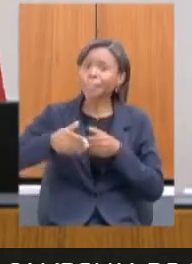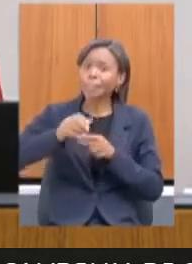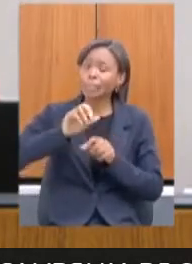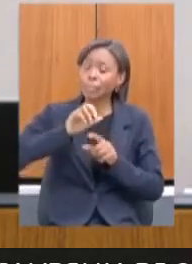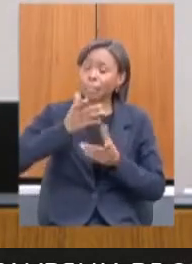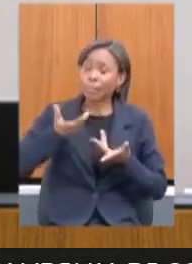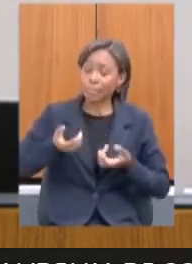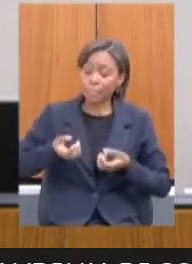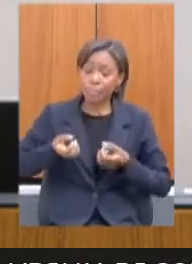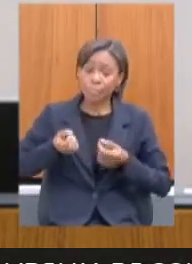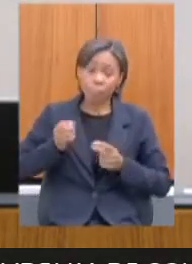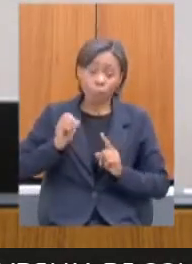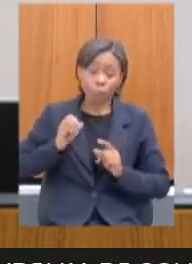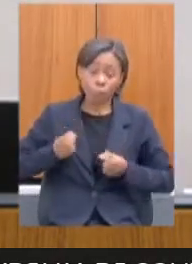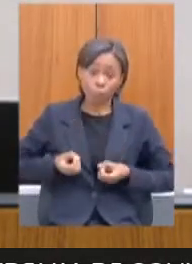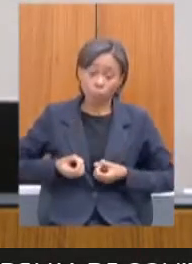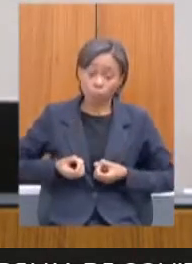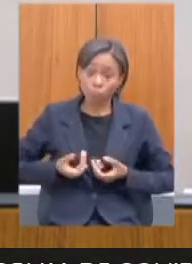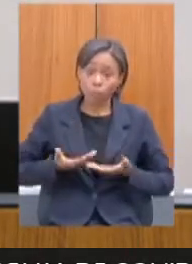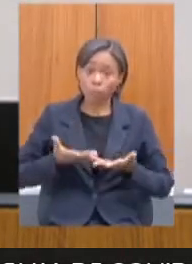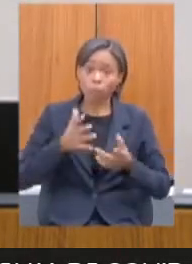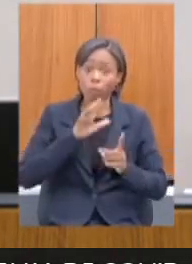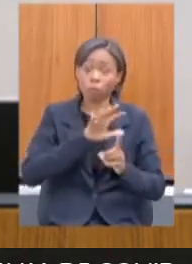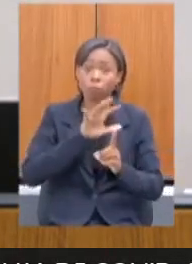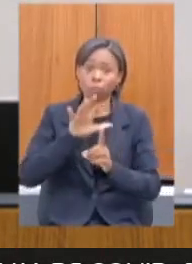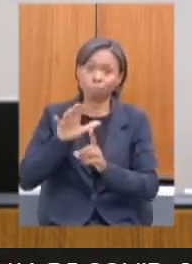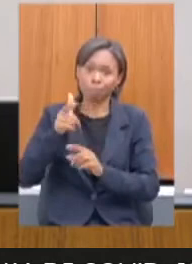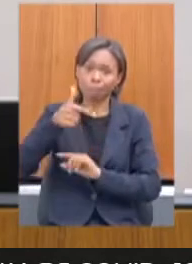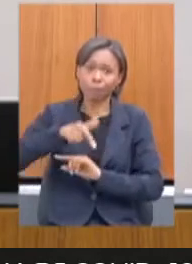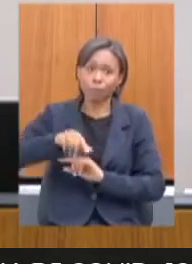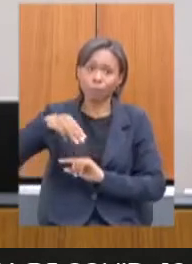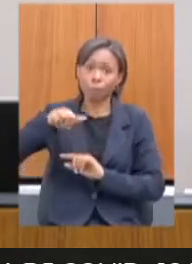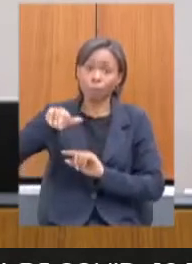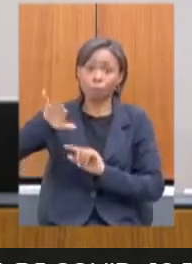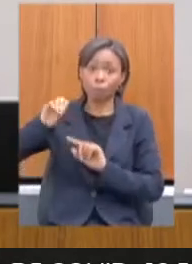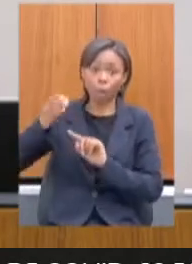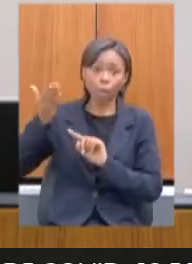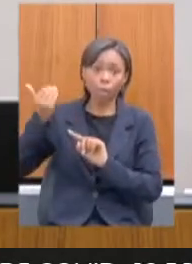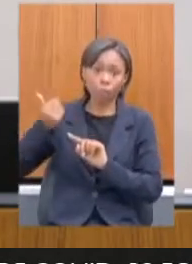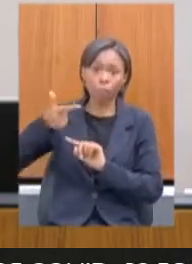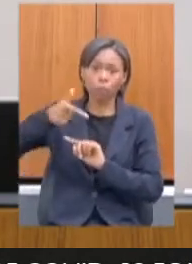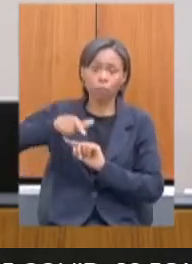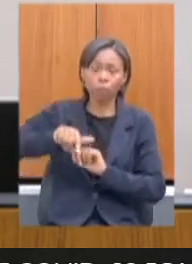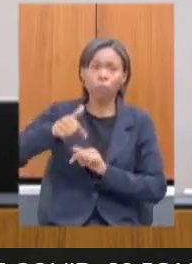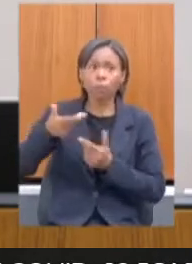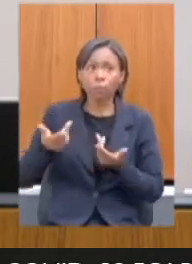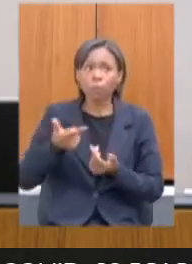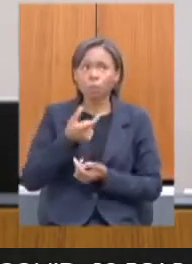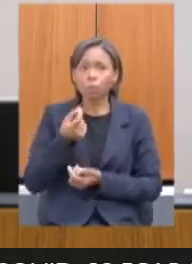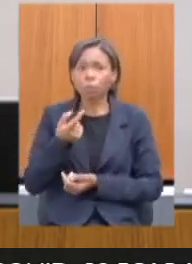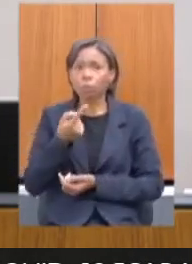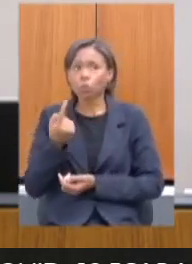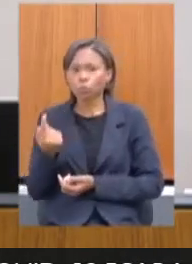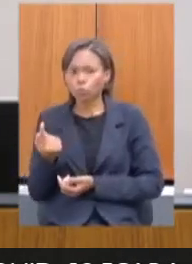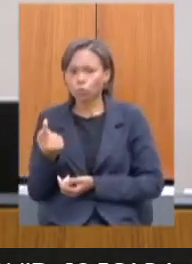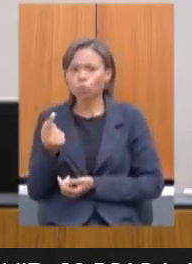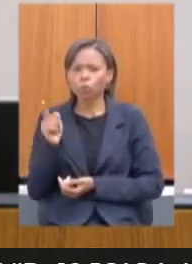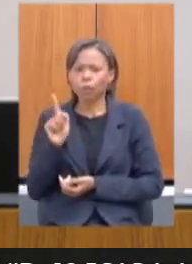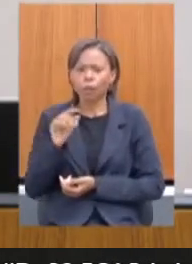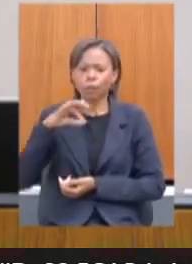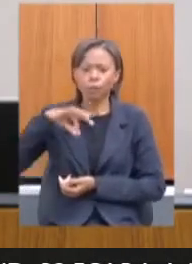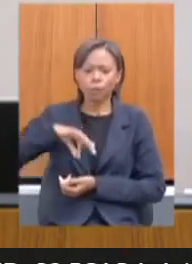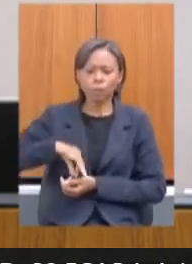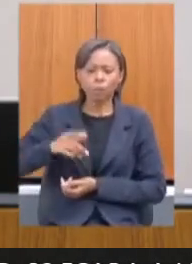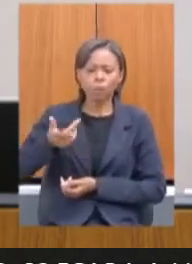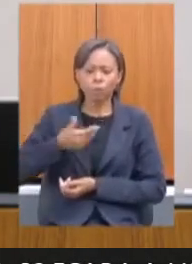do mês de maio. Então, gente, olhando 2021, com o possível término do auxílio emergencial do governo federal, com o possível aumento